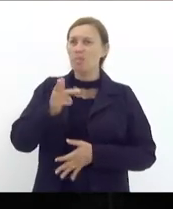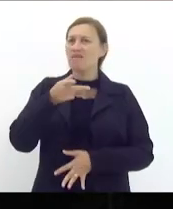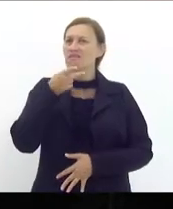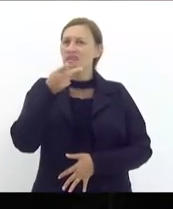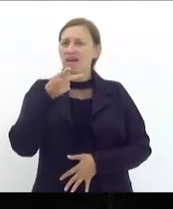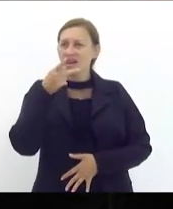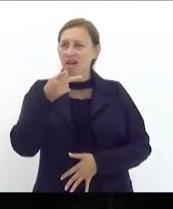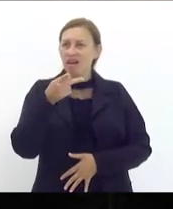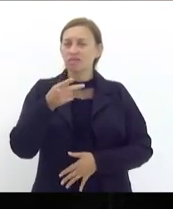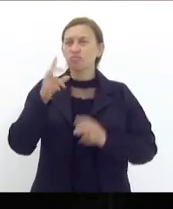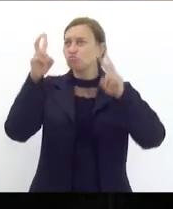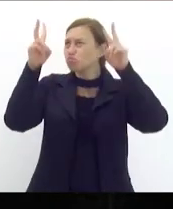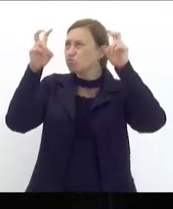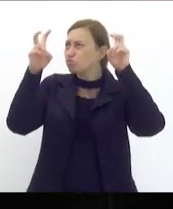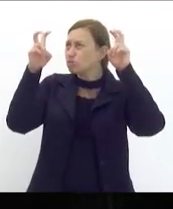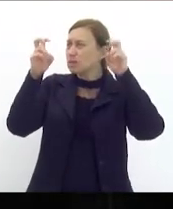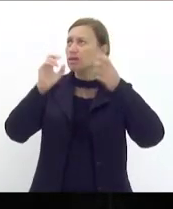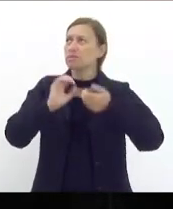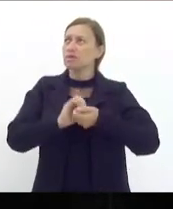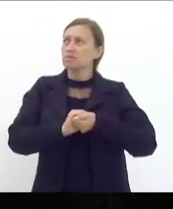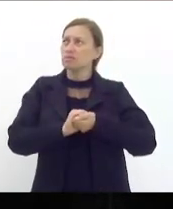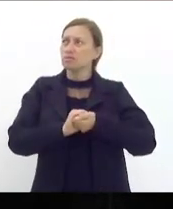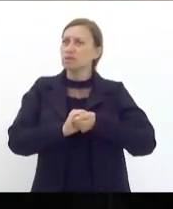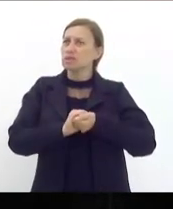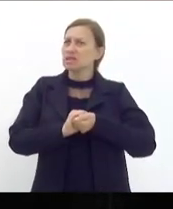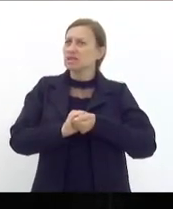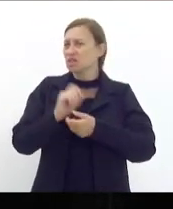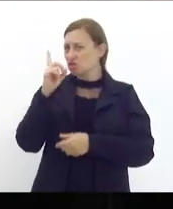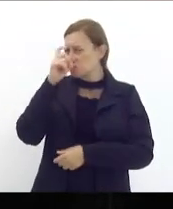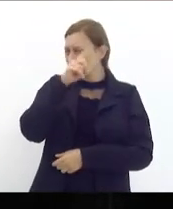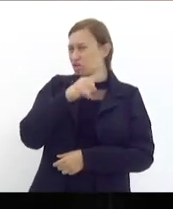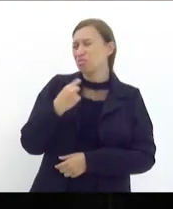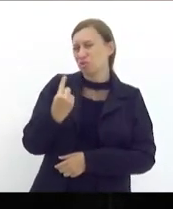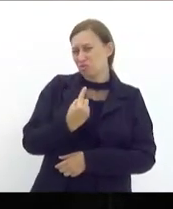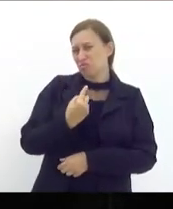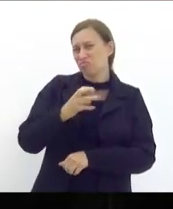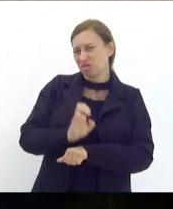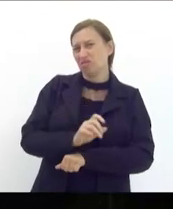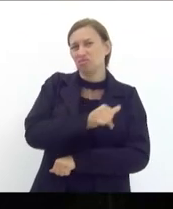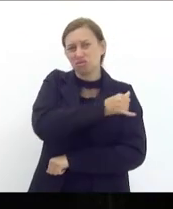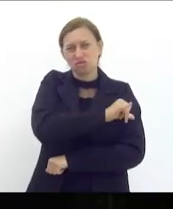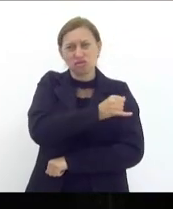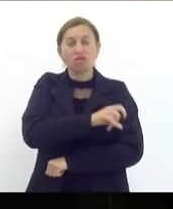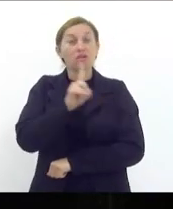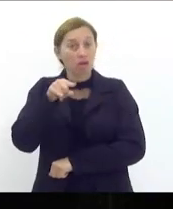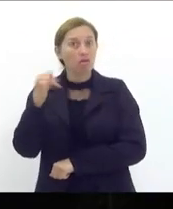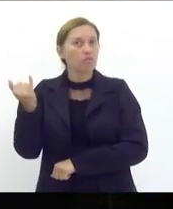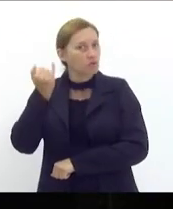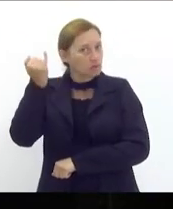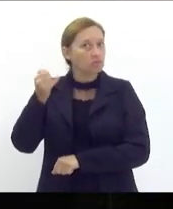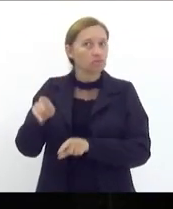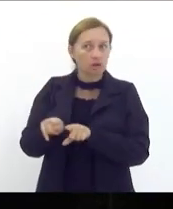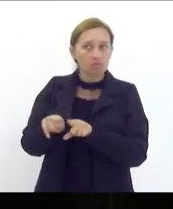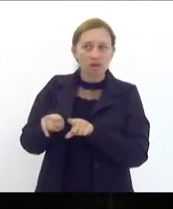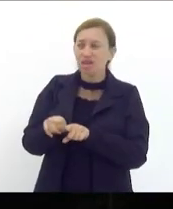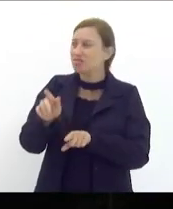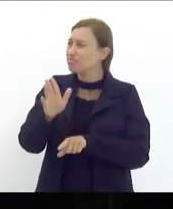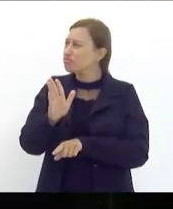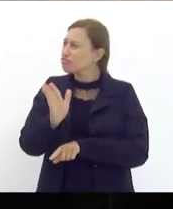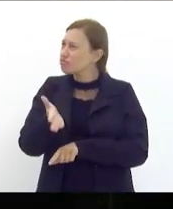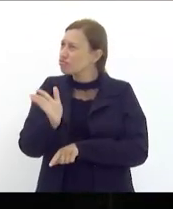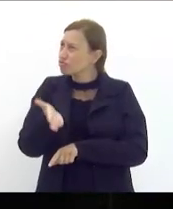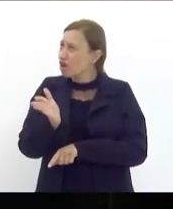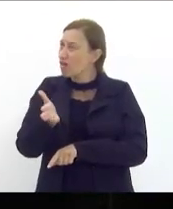de um tema que é muito caro para todos nós no estado do Rio de Janeiro e muito importante e que já foi